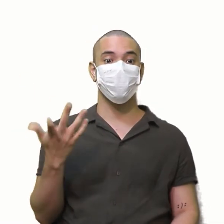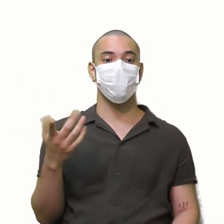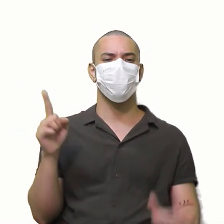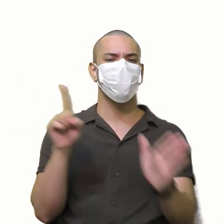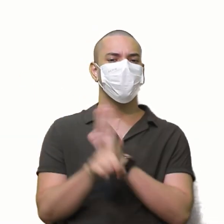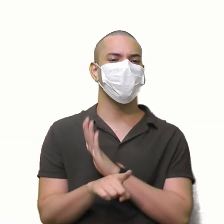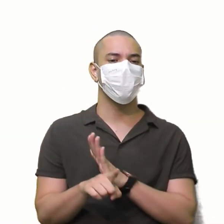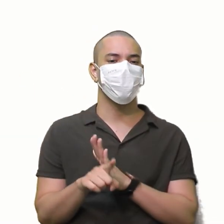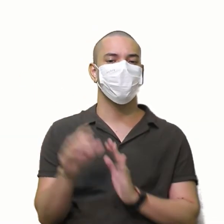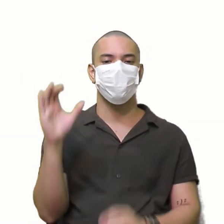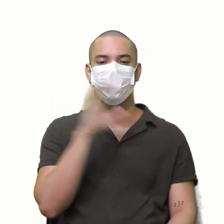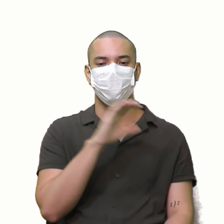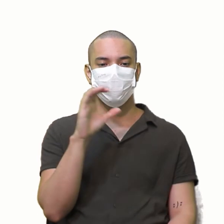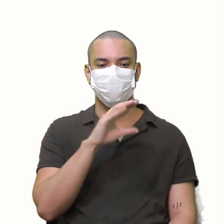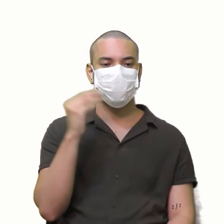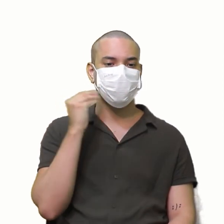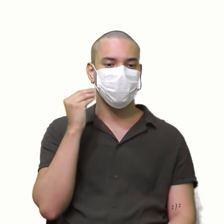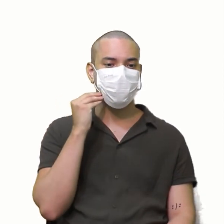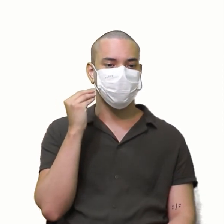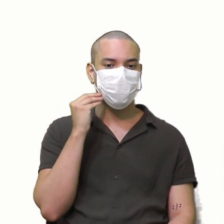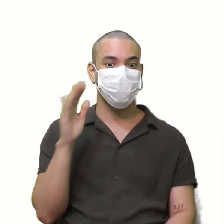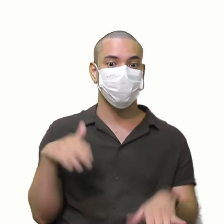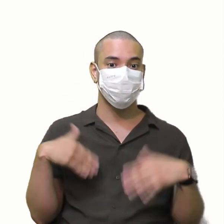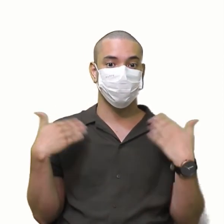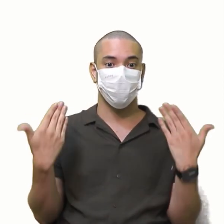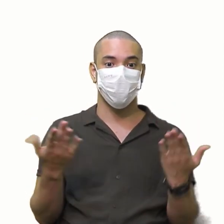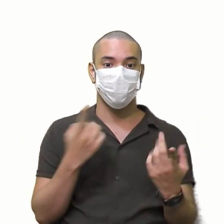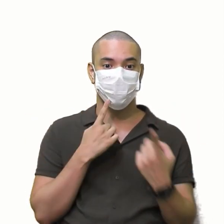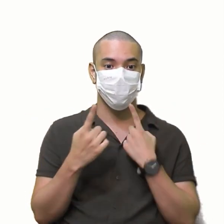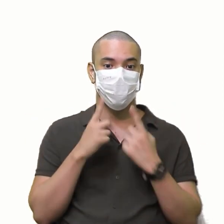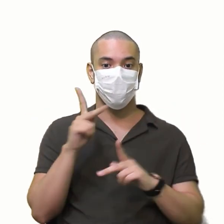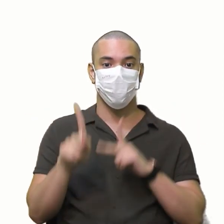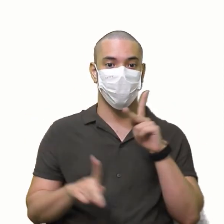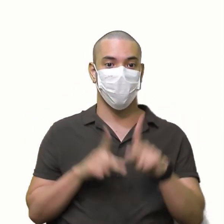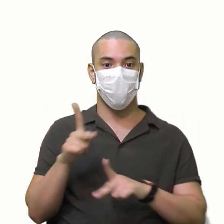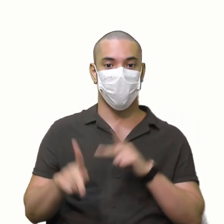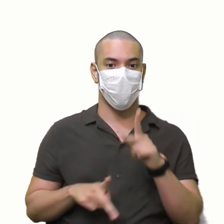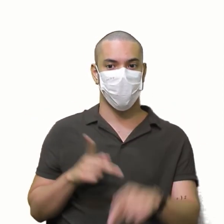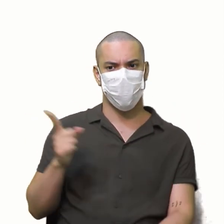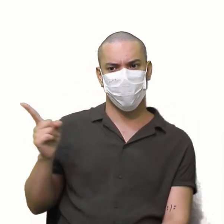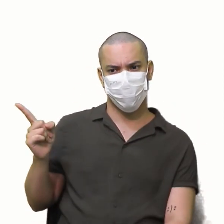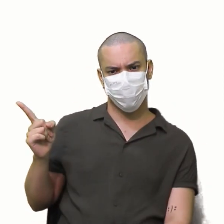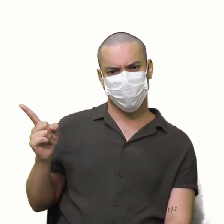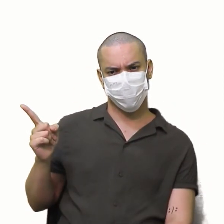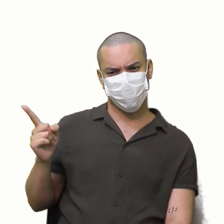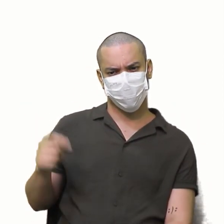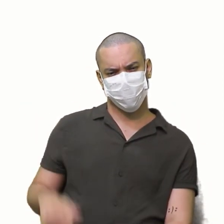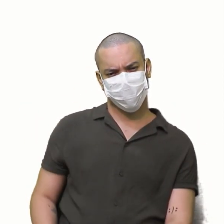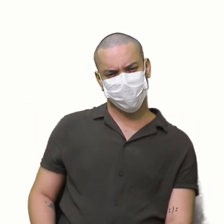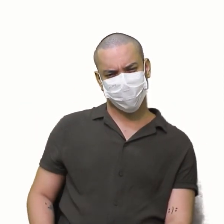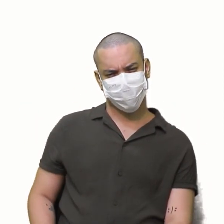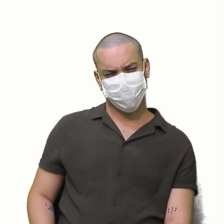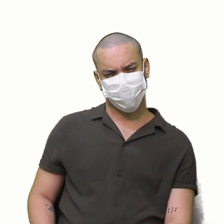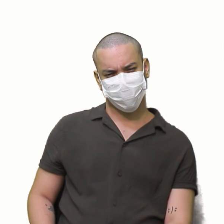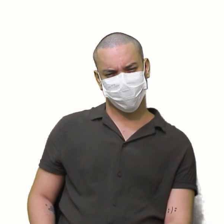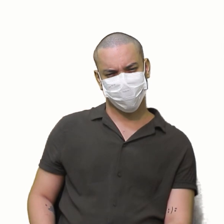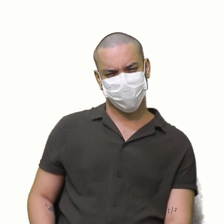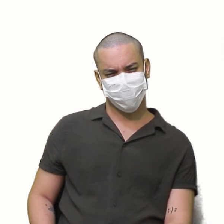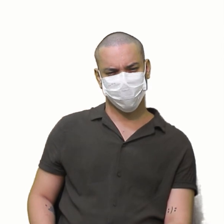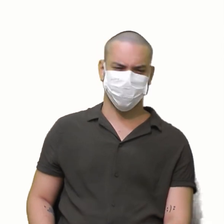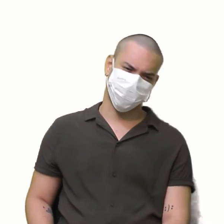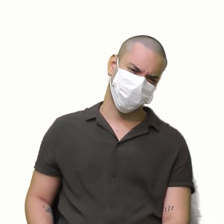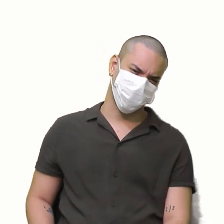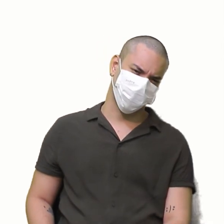pergunta era Um teste de raciocínio Qual é O ditado popular Qual é E a galera pensou E ficou